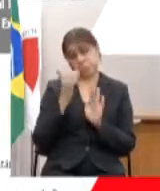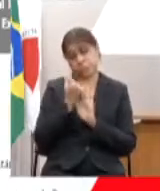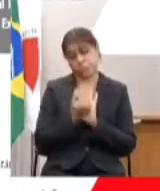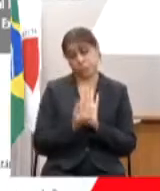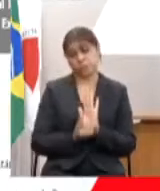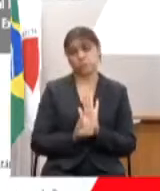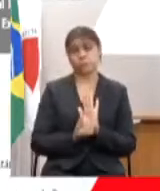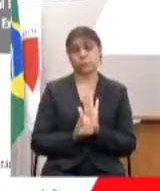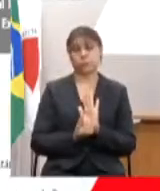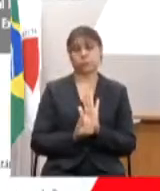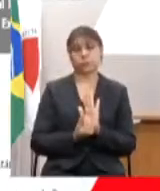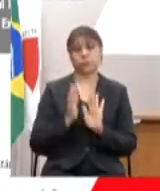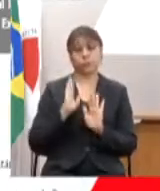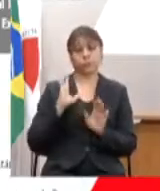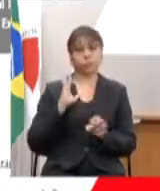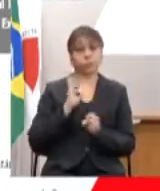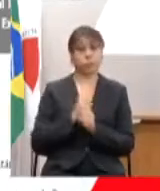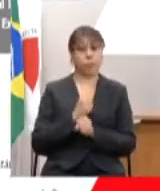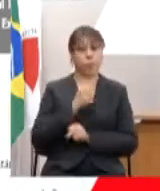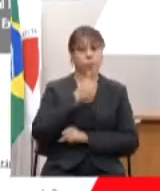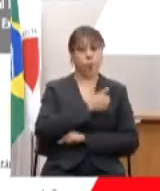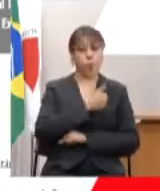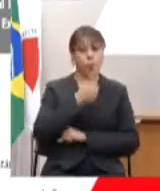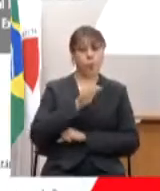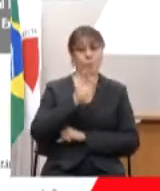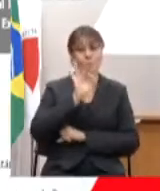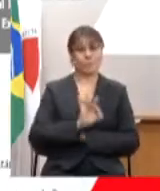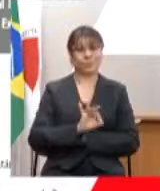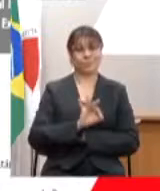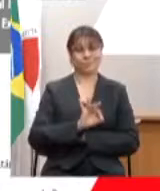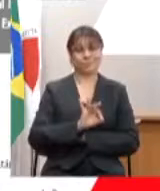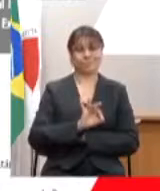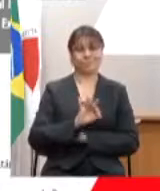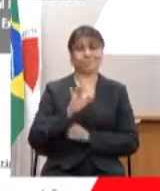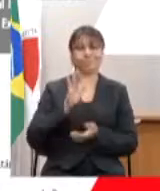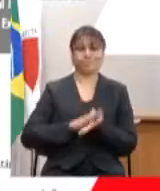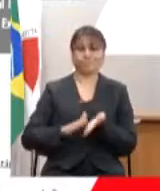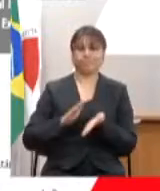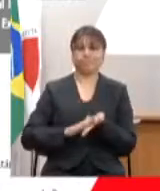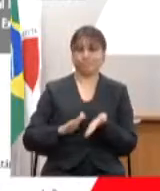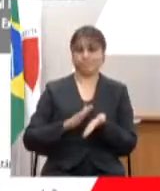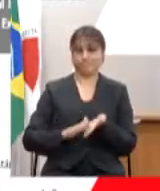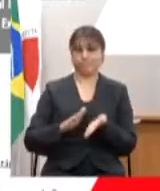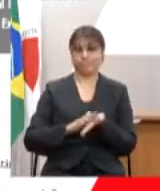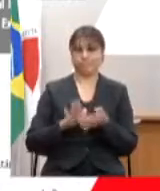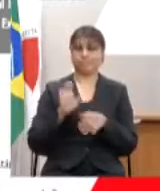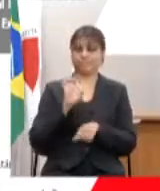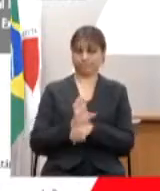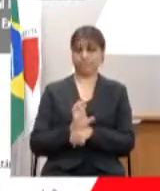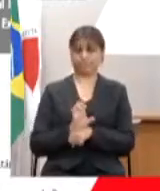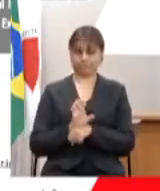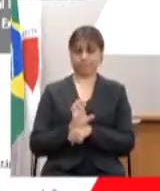já representa 11% da despesa fiscal do Estado.